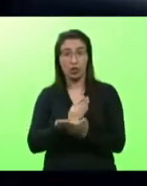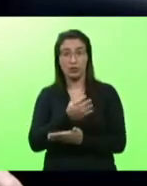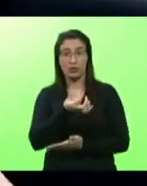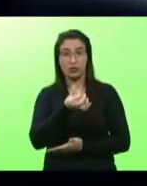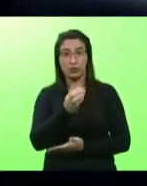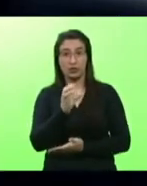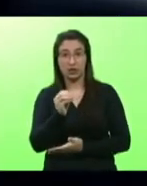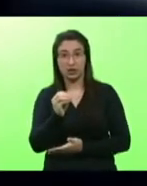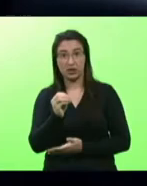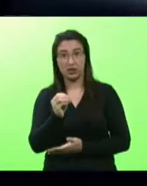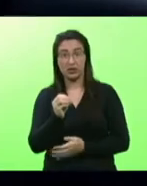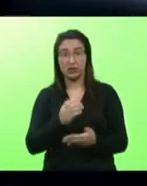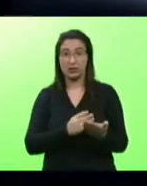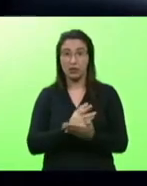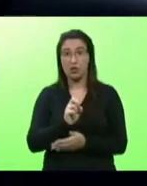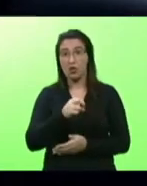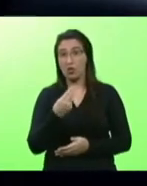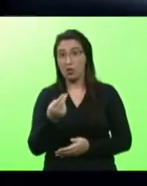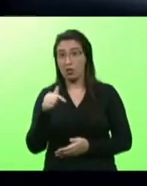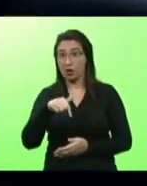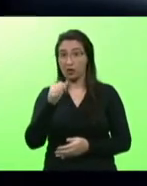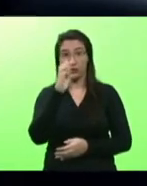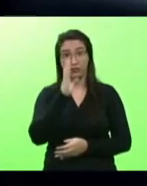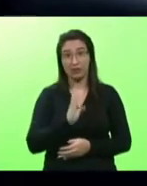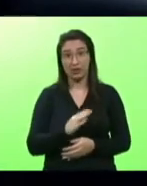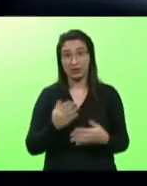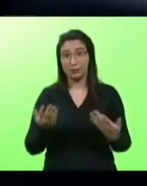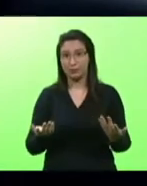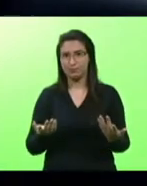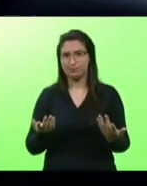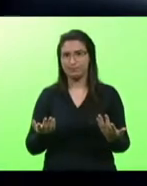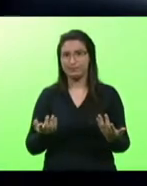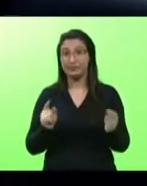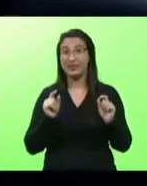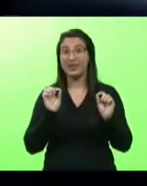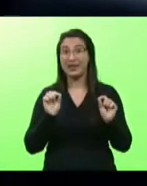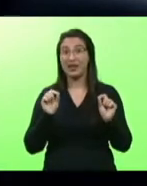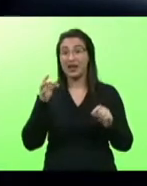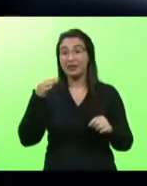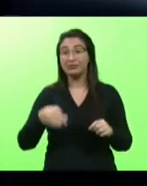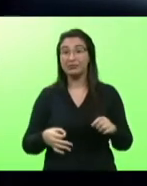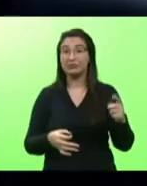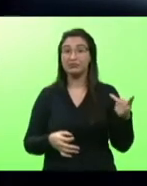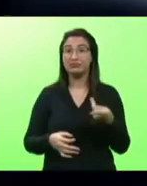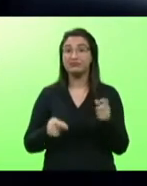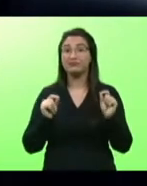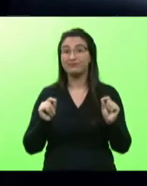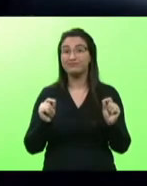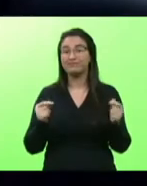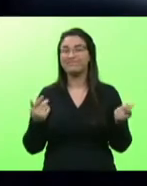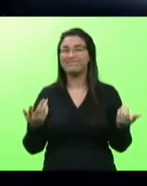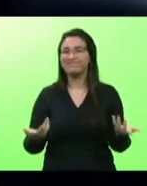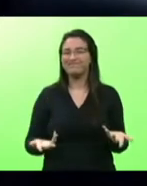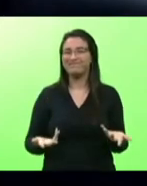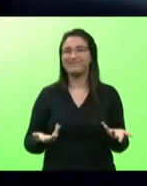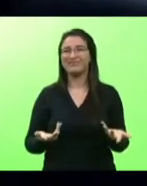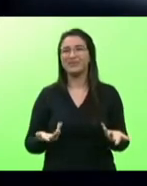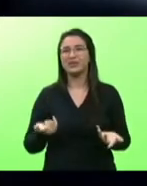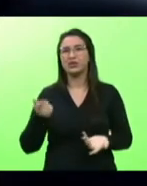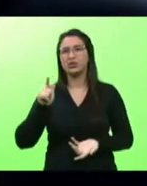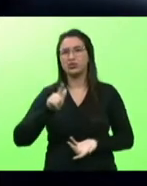ou a agência brasileira então nós esperamos que isso não seja questões outras de